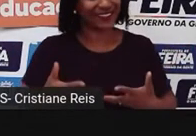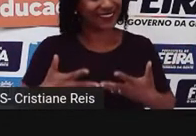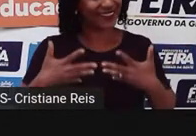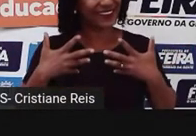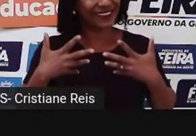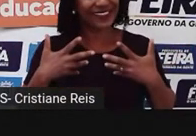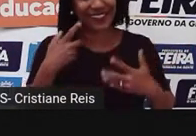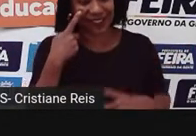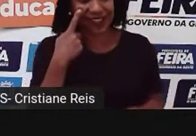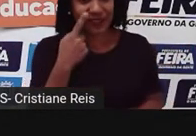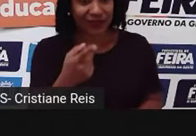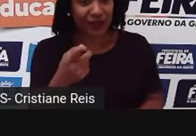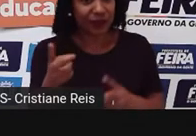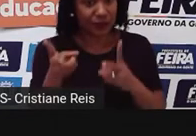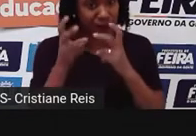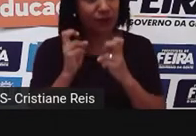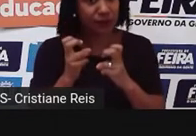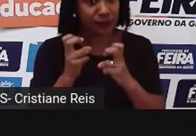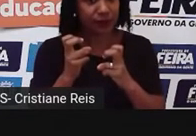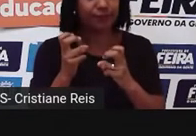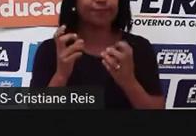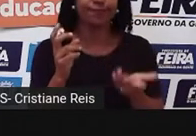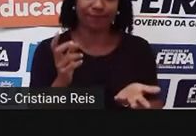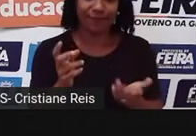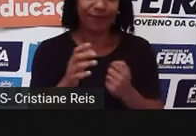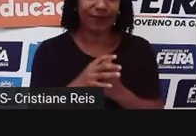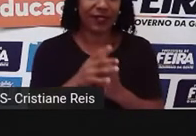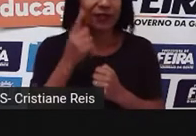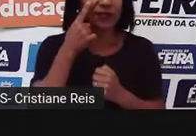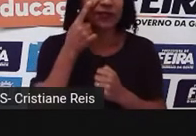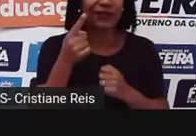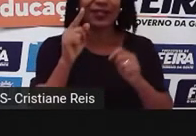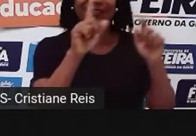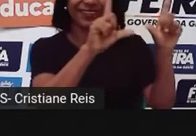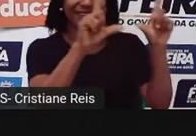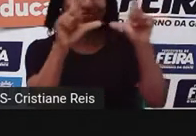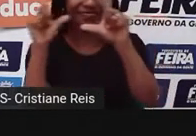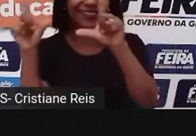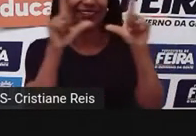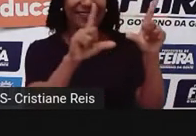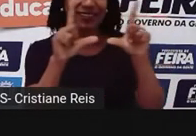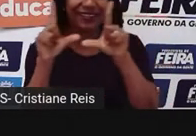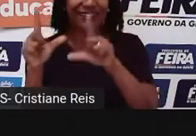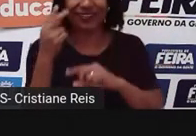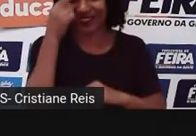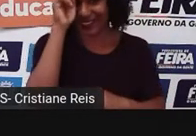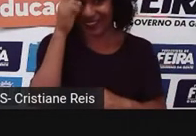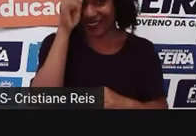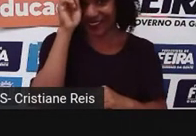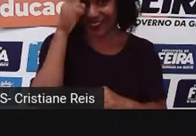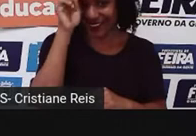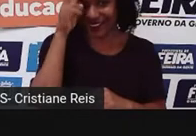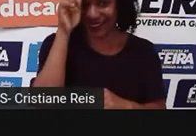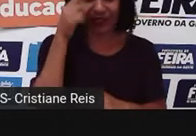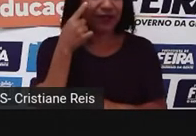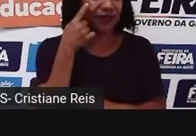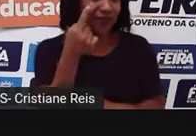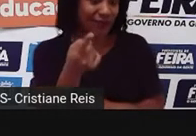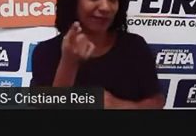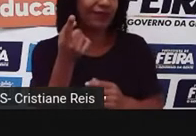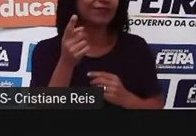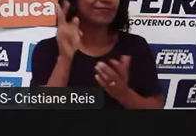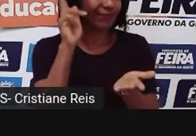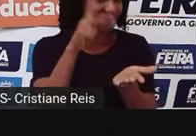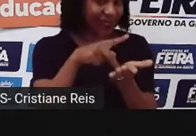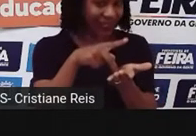Então vocês perceberam que isso aí, né? Que está sendo tratada nessa historinha em quadrinho. É uma